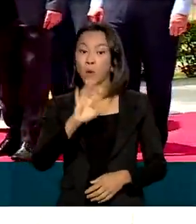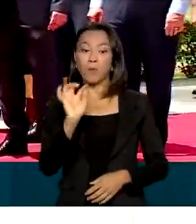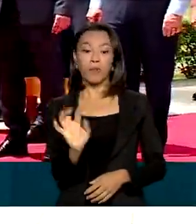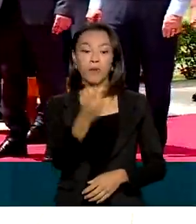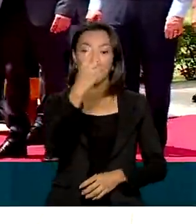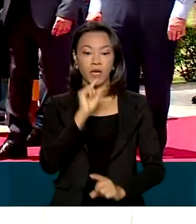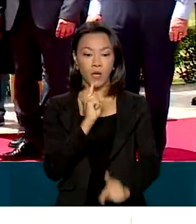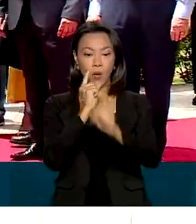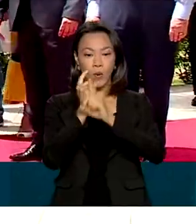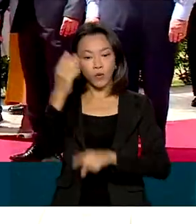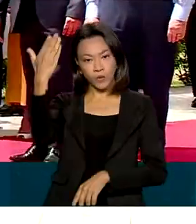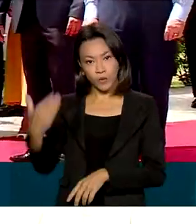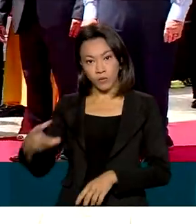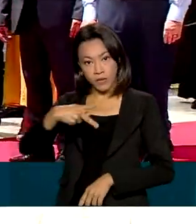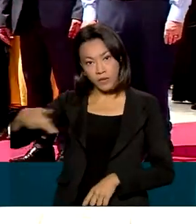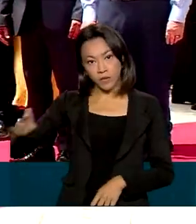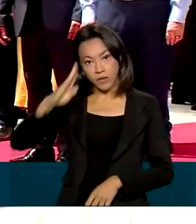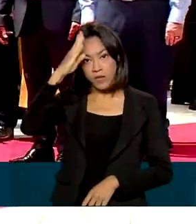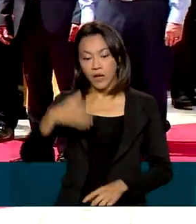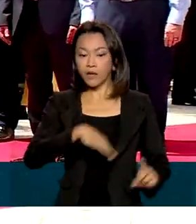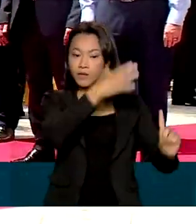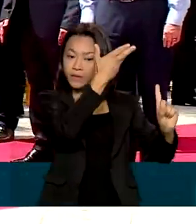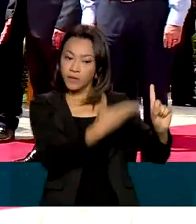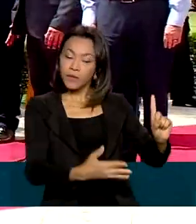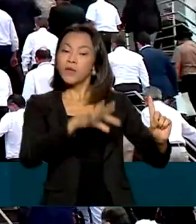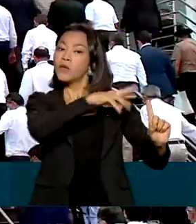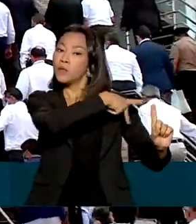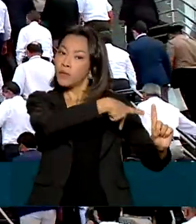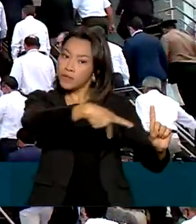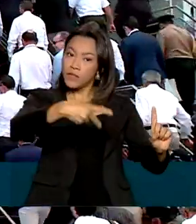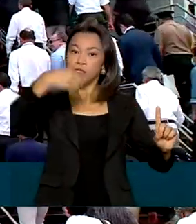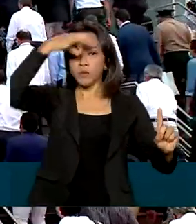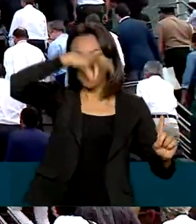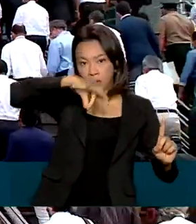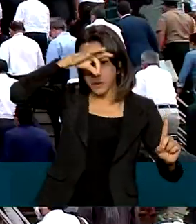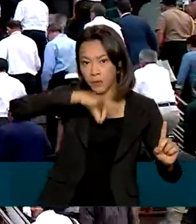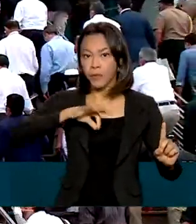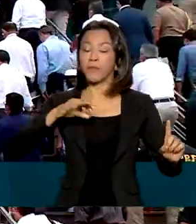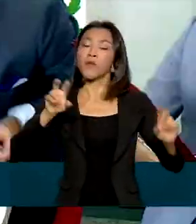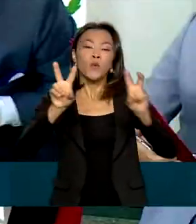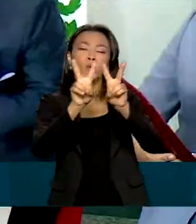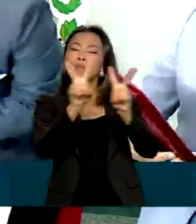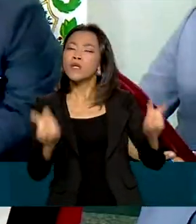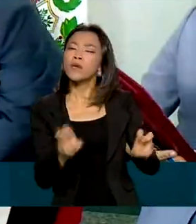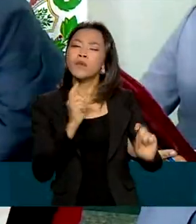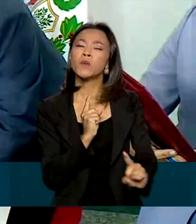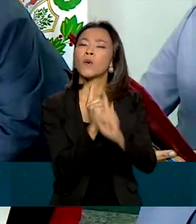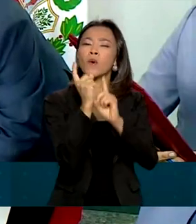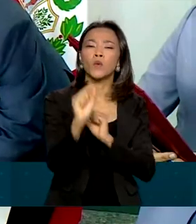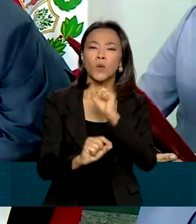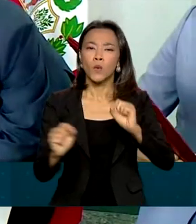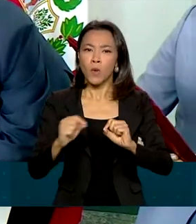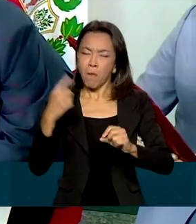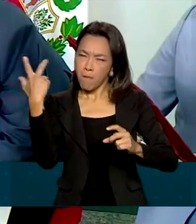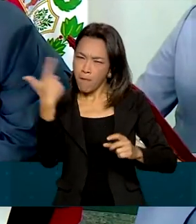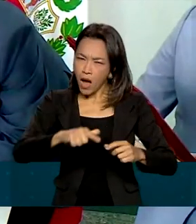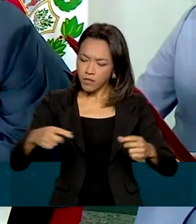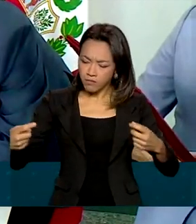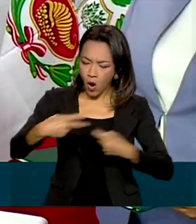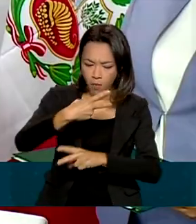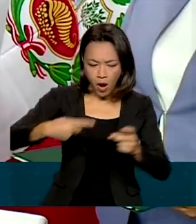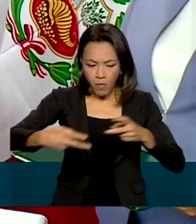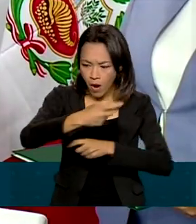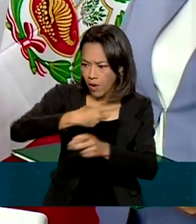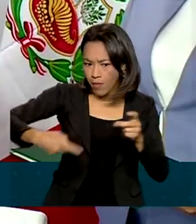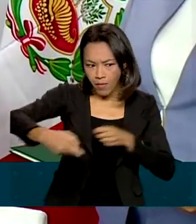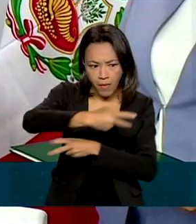presidentes Jair Bolsonaro e Pedro Castilho, do Peru. Na pauta do encontro, a ampliação do comércio entre os dois países,